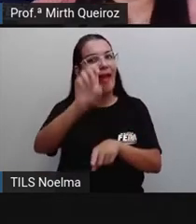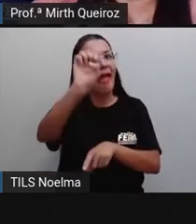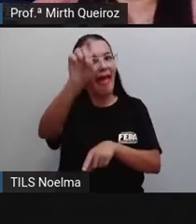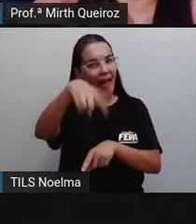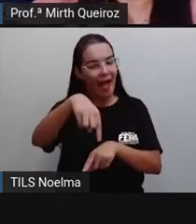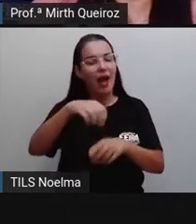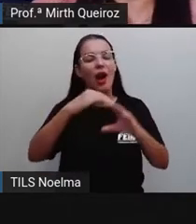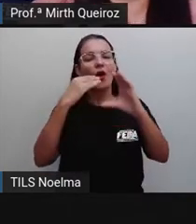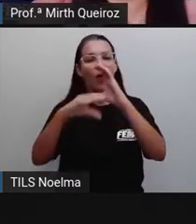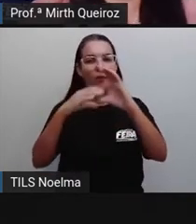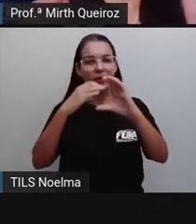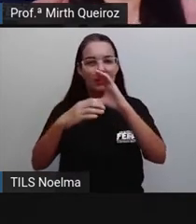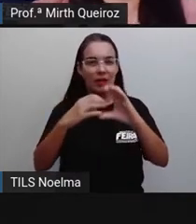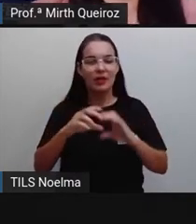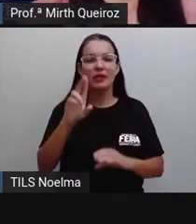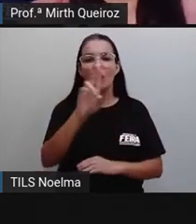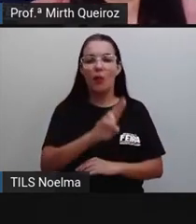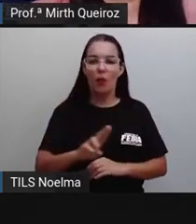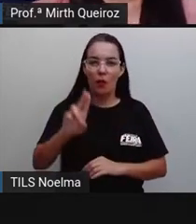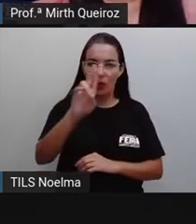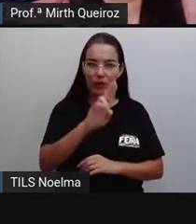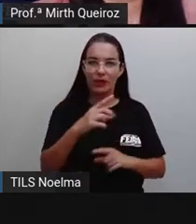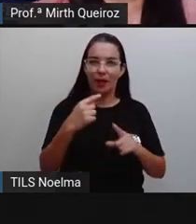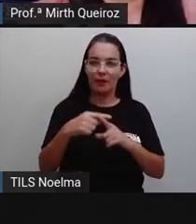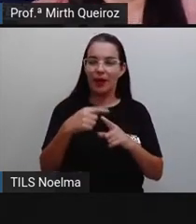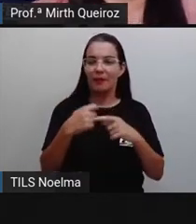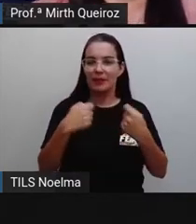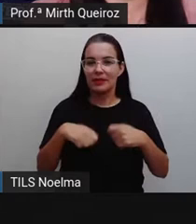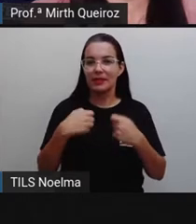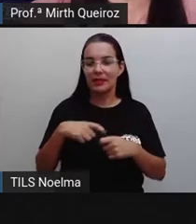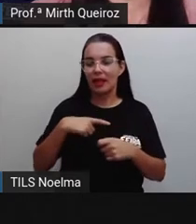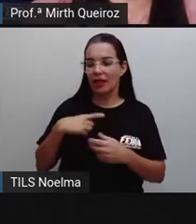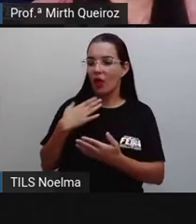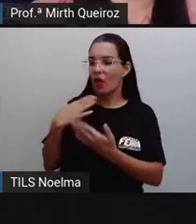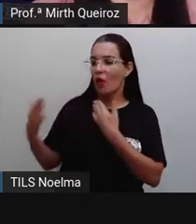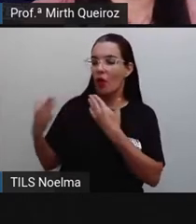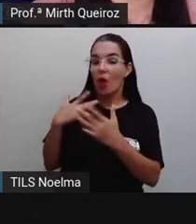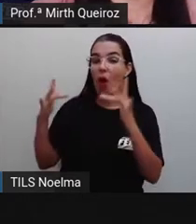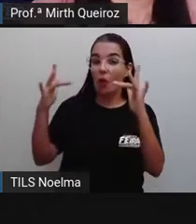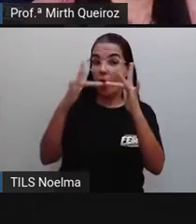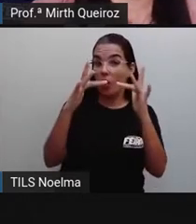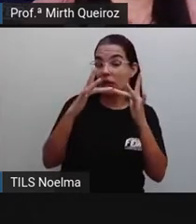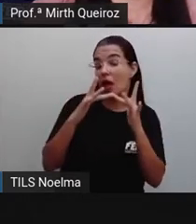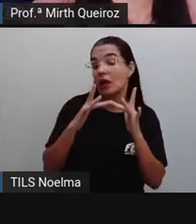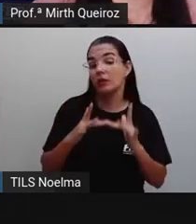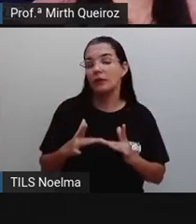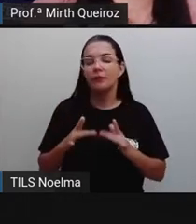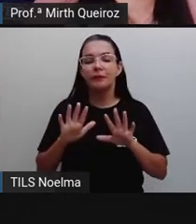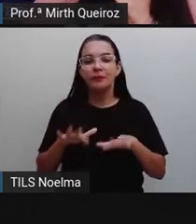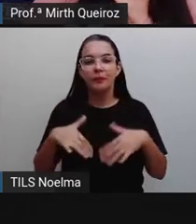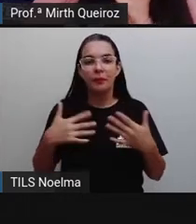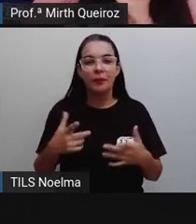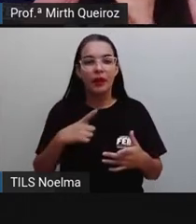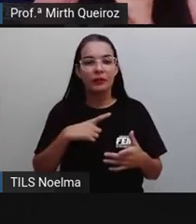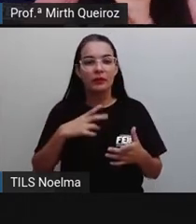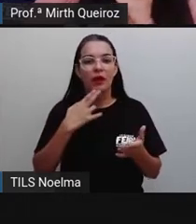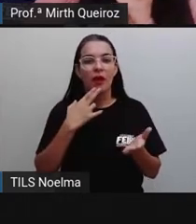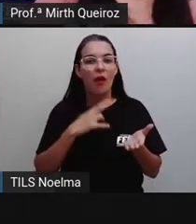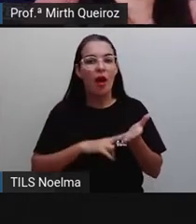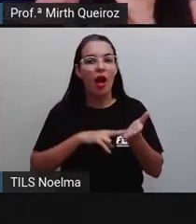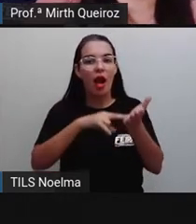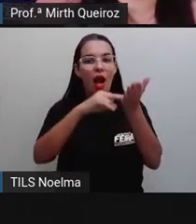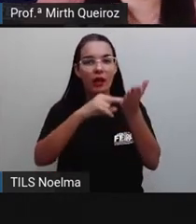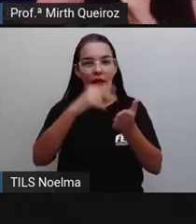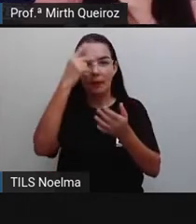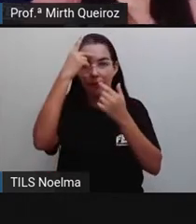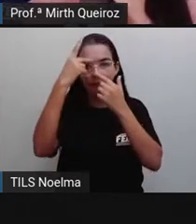utiliza para a gente se comunicar com alguém, né? Geralmente são utilizadas para a gente como carta